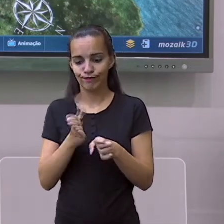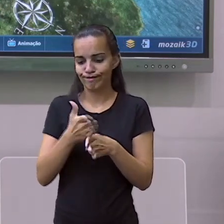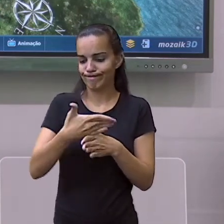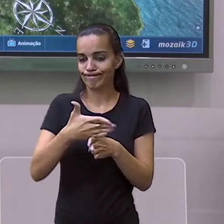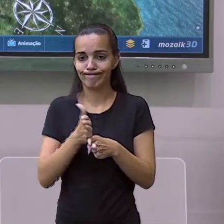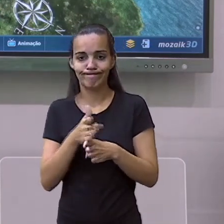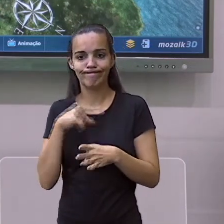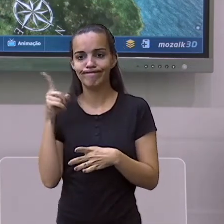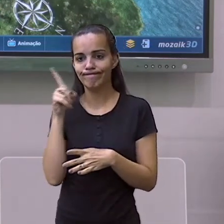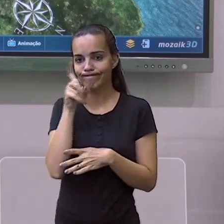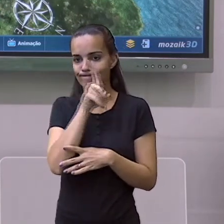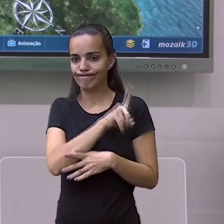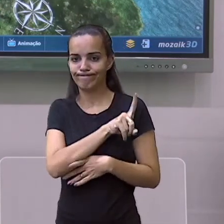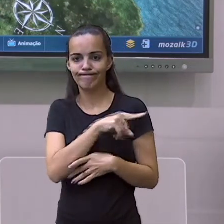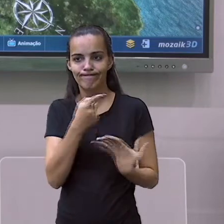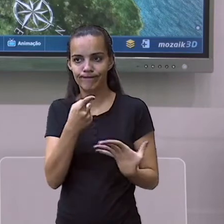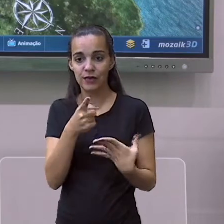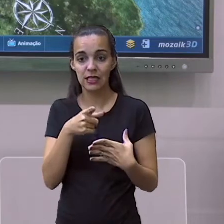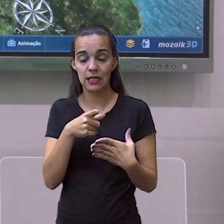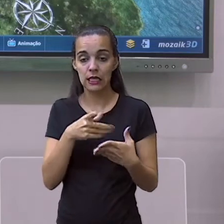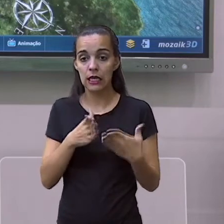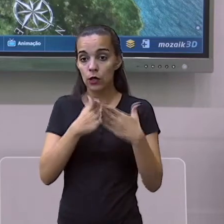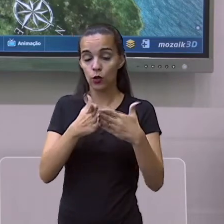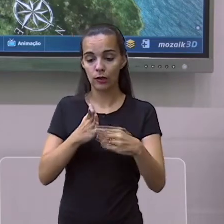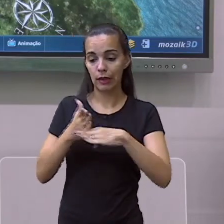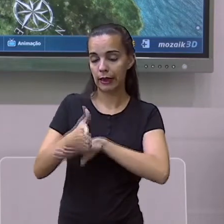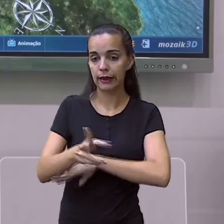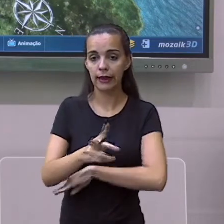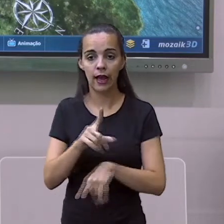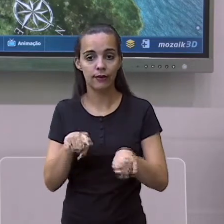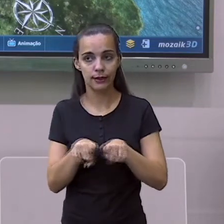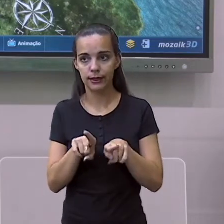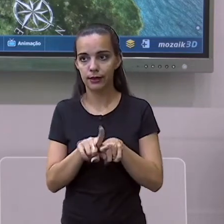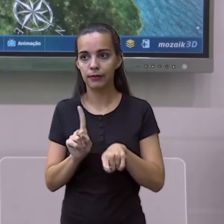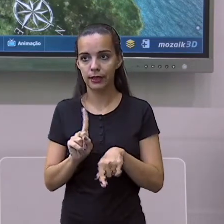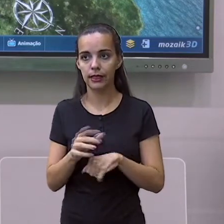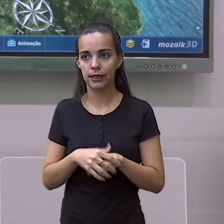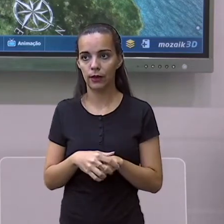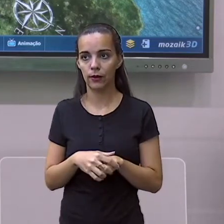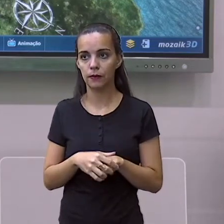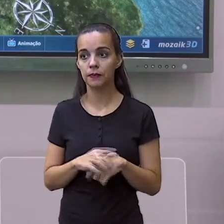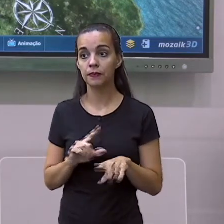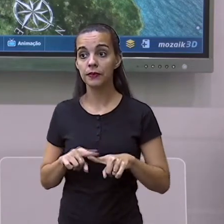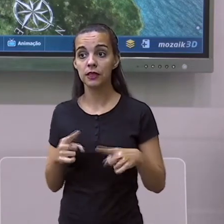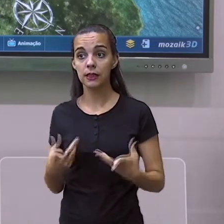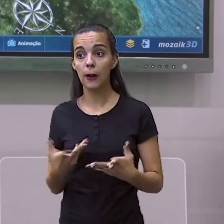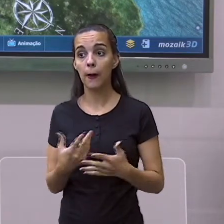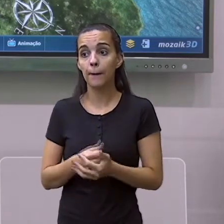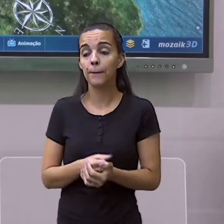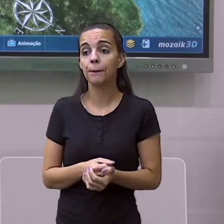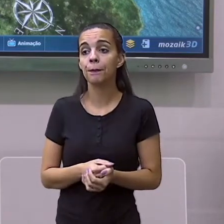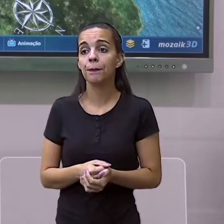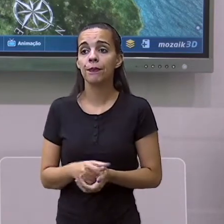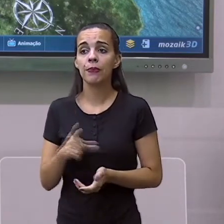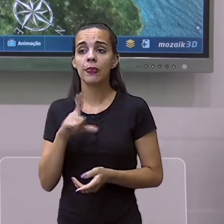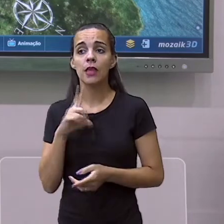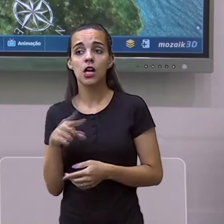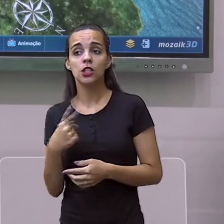o comércio mundial foi abalado, a logística desse comércio foi abalada. Então, a